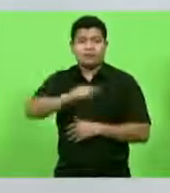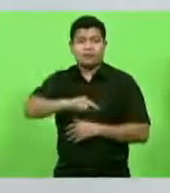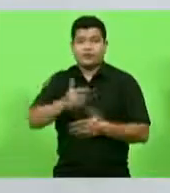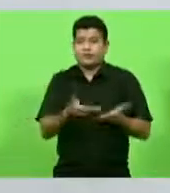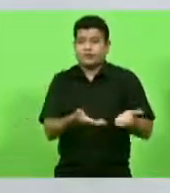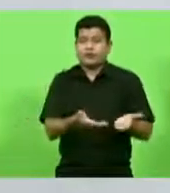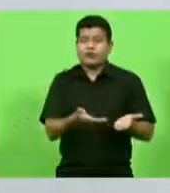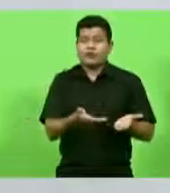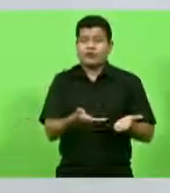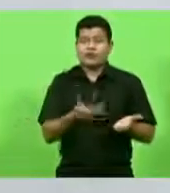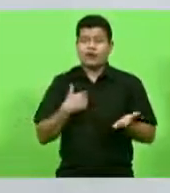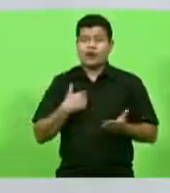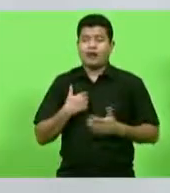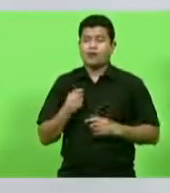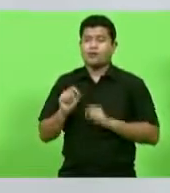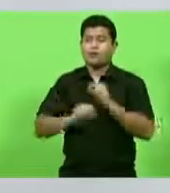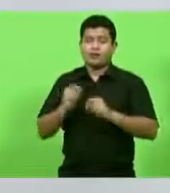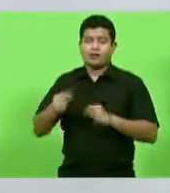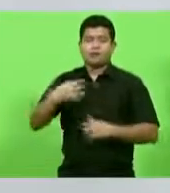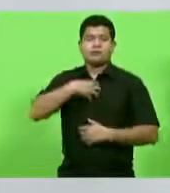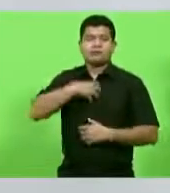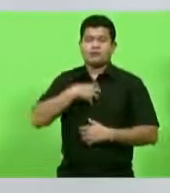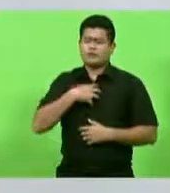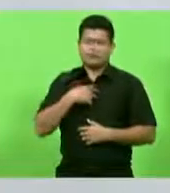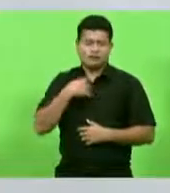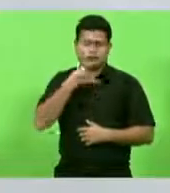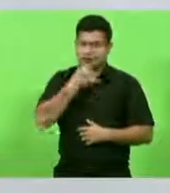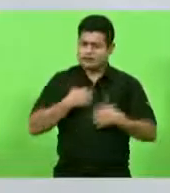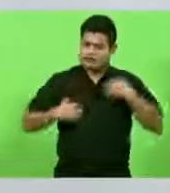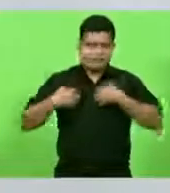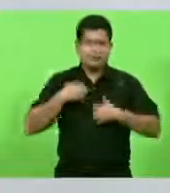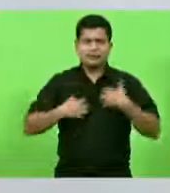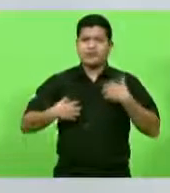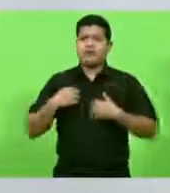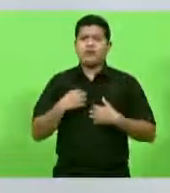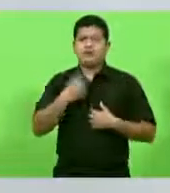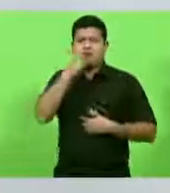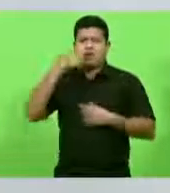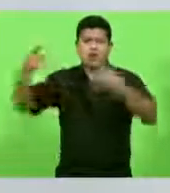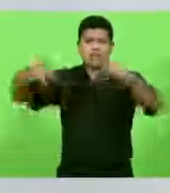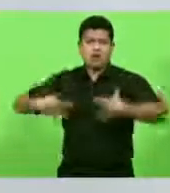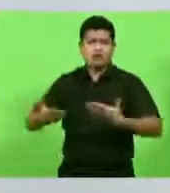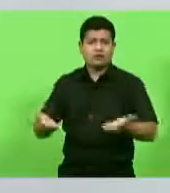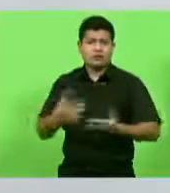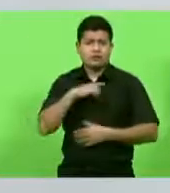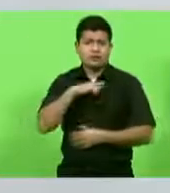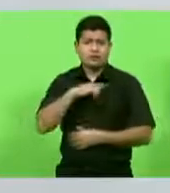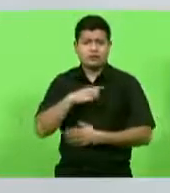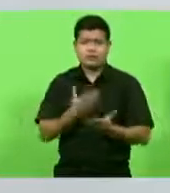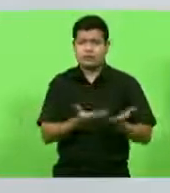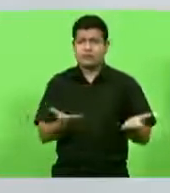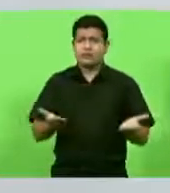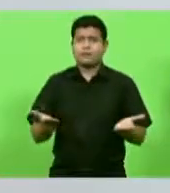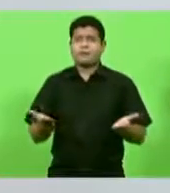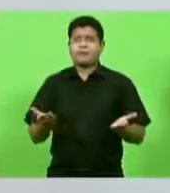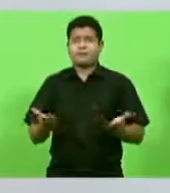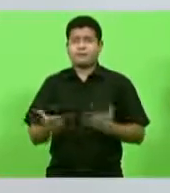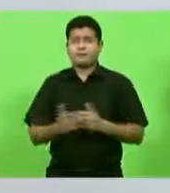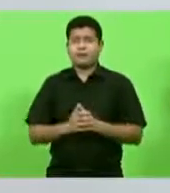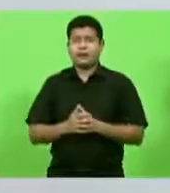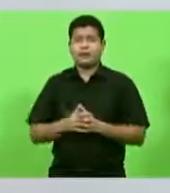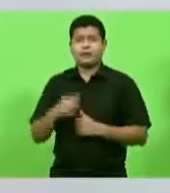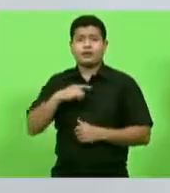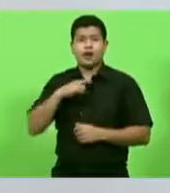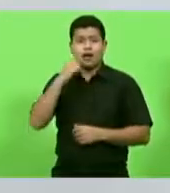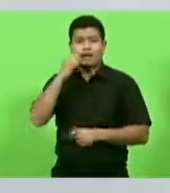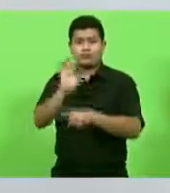abandonado, se sentindo traído, revoltado, porque foi revoltante, de repente, subitamente vir, algo que eles não estavam preparados, até